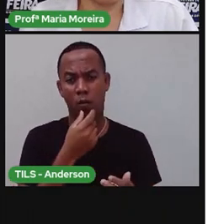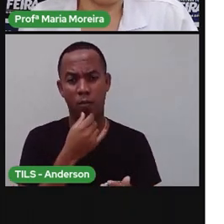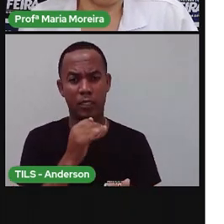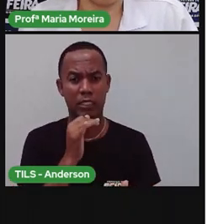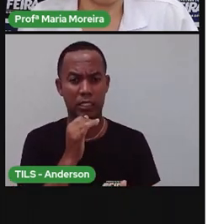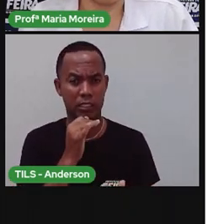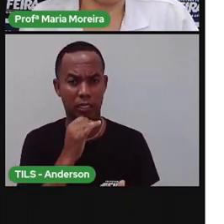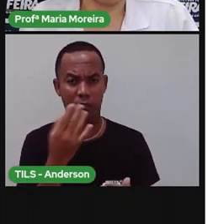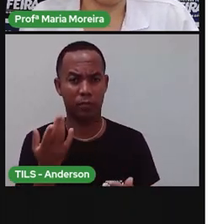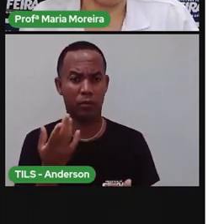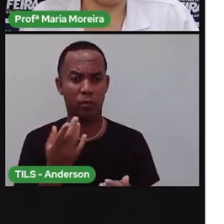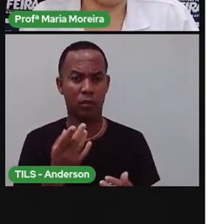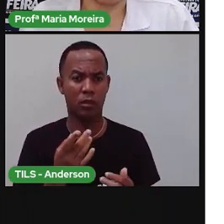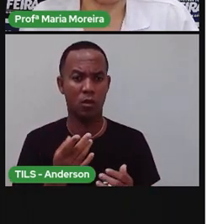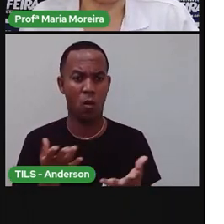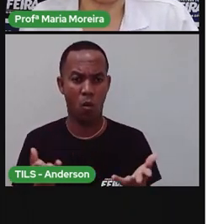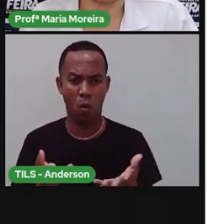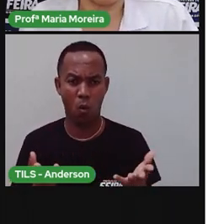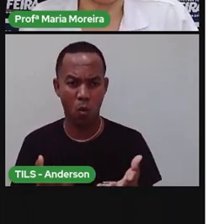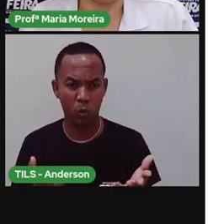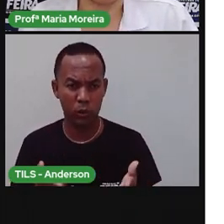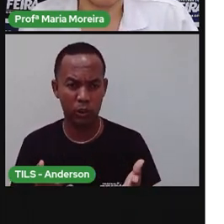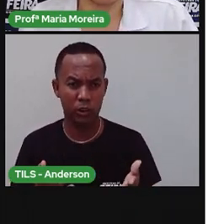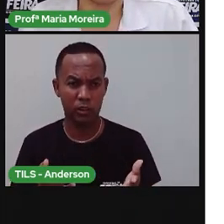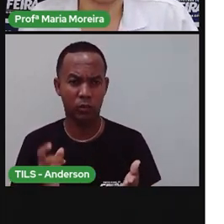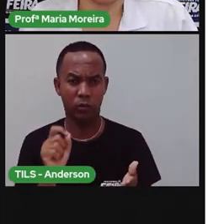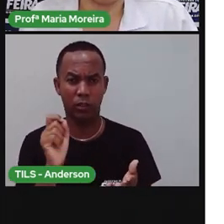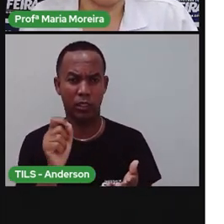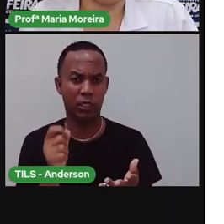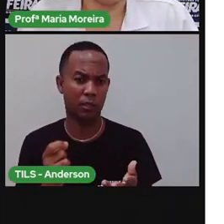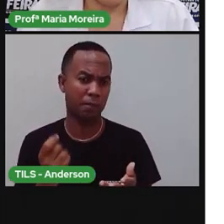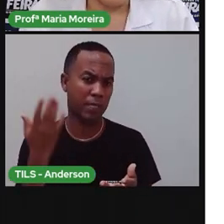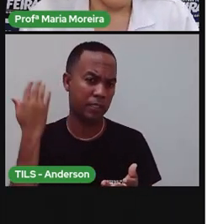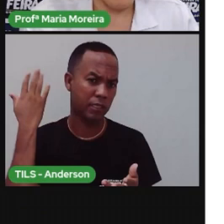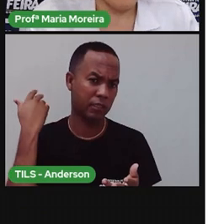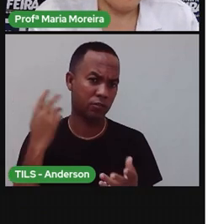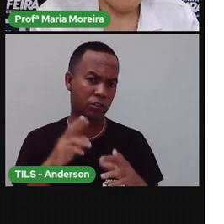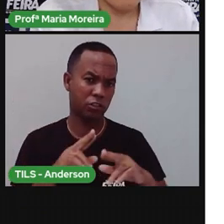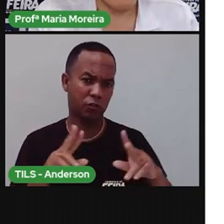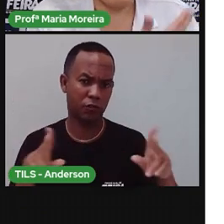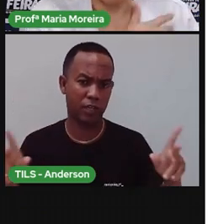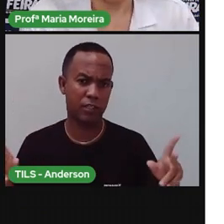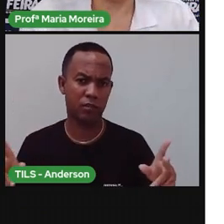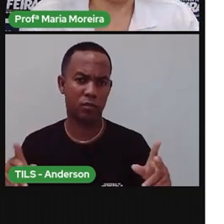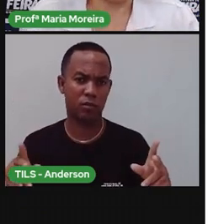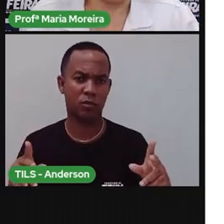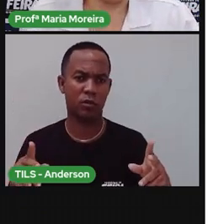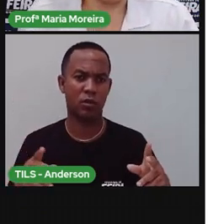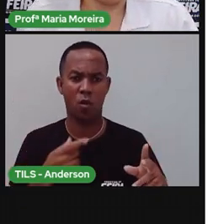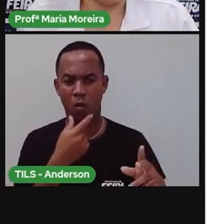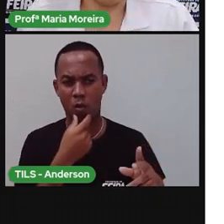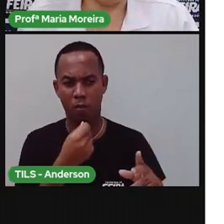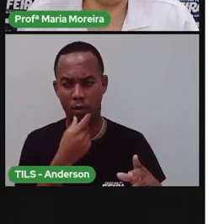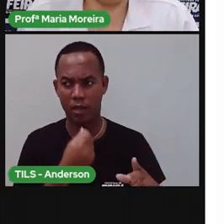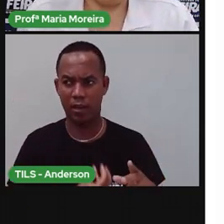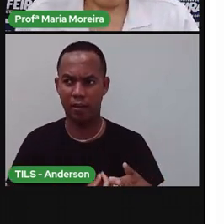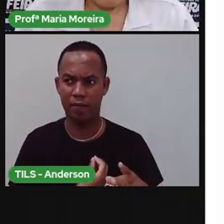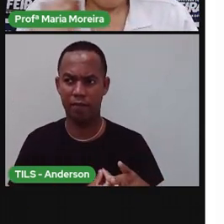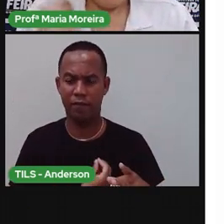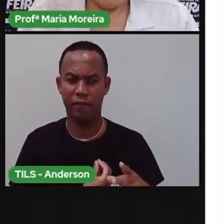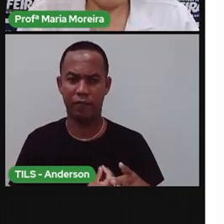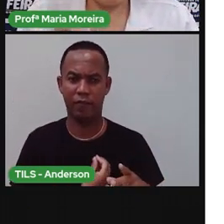ele não surgiu na Terra como vemos hoje. Pois havia o quê? Várias espécies ancestrais. E aí, tá? No decorrer da vida aí,